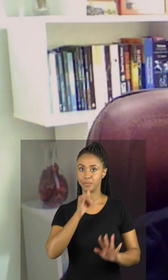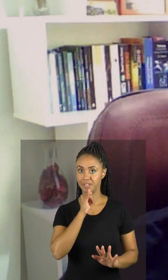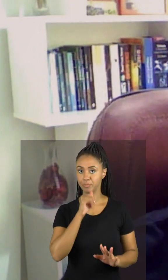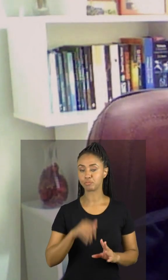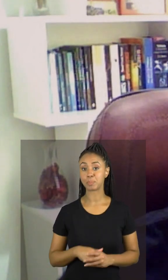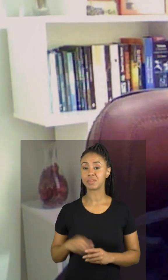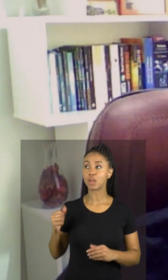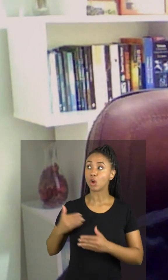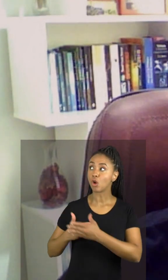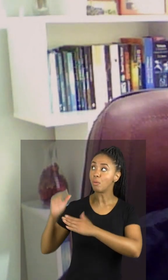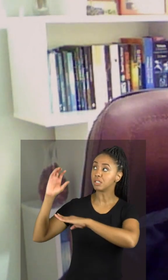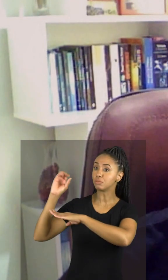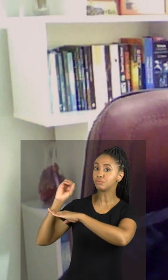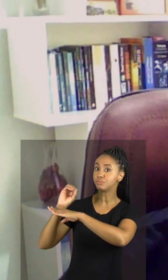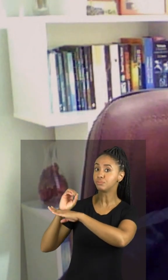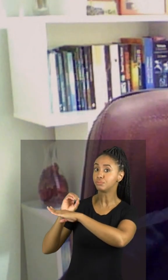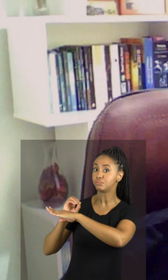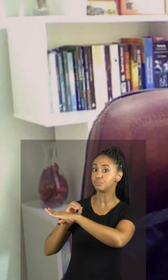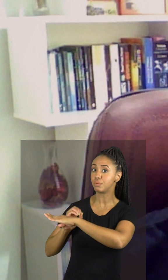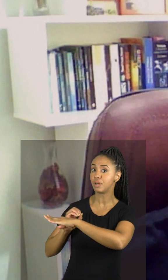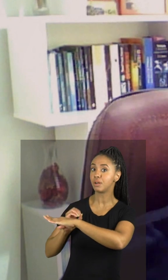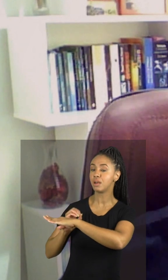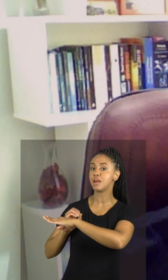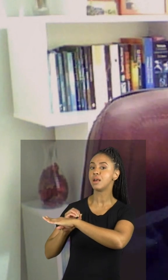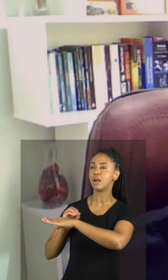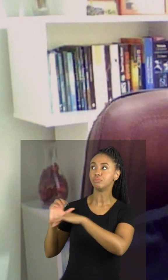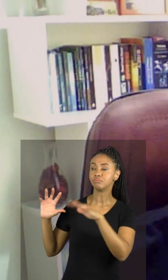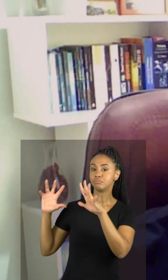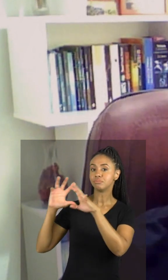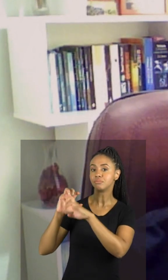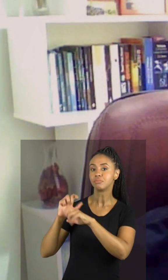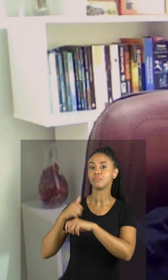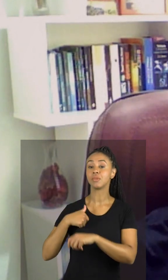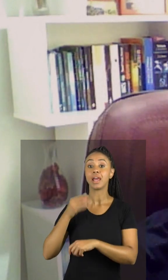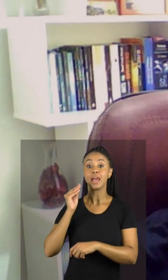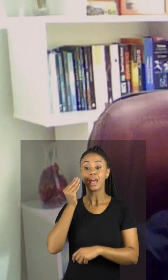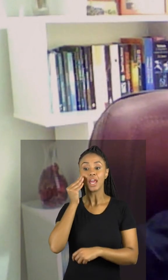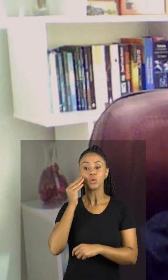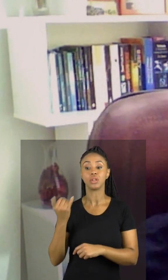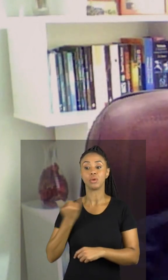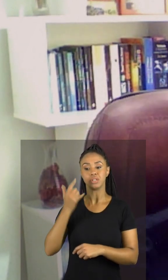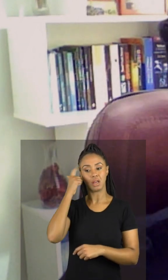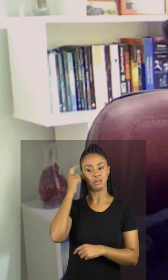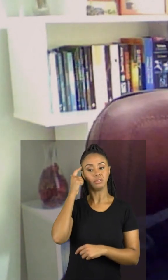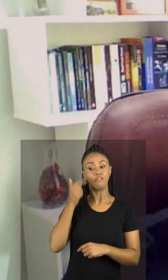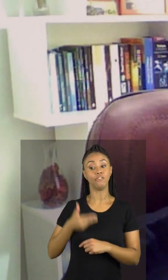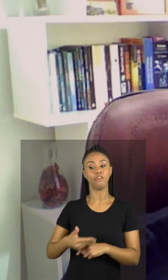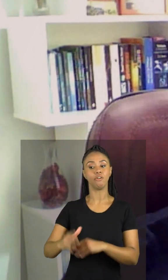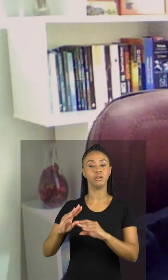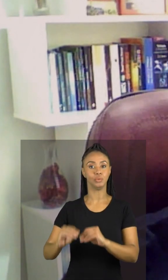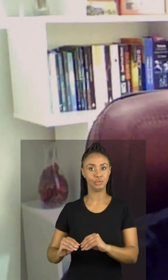exemplo, quando vai anoitecendo, geralmente eu tento aí indicar ao meu cérebro que a noite está chegando.